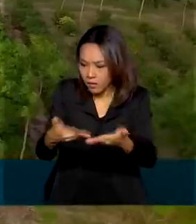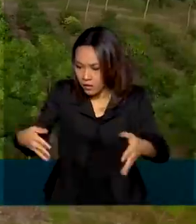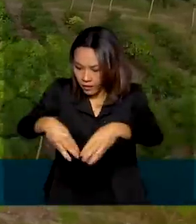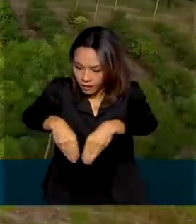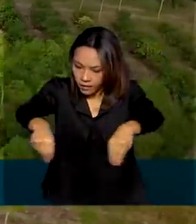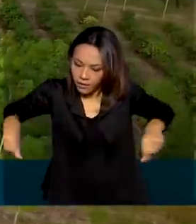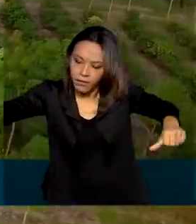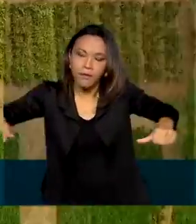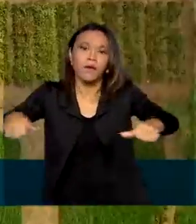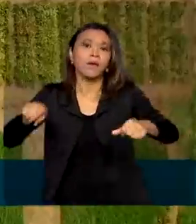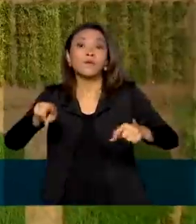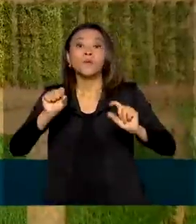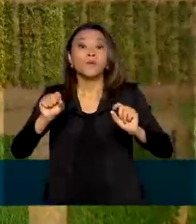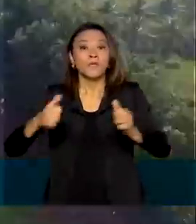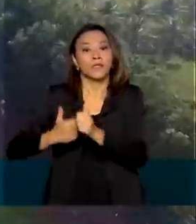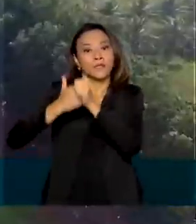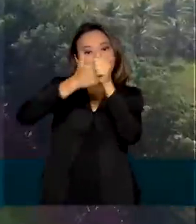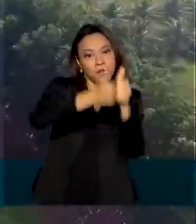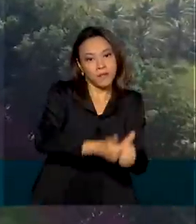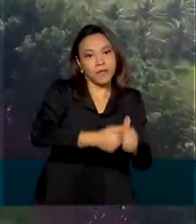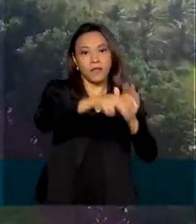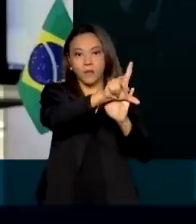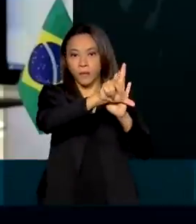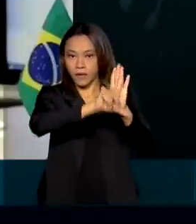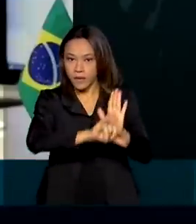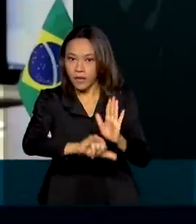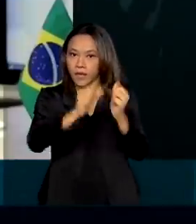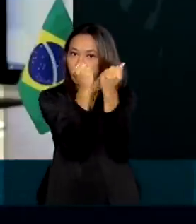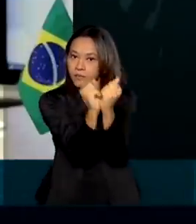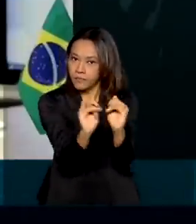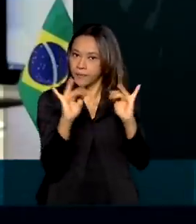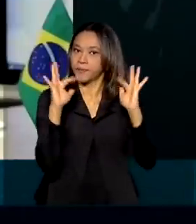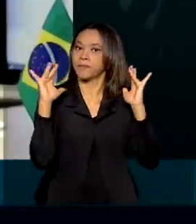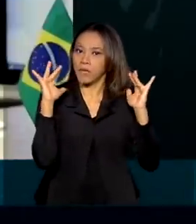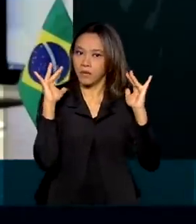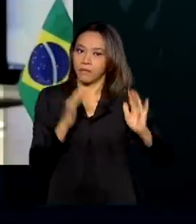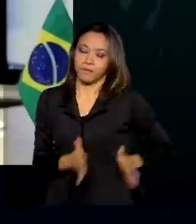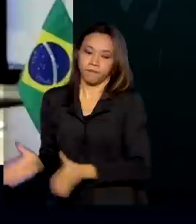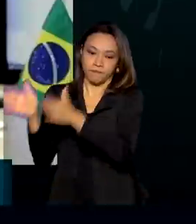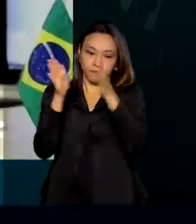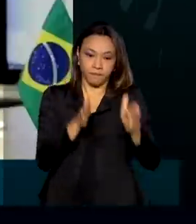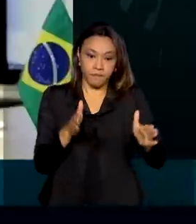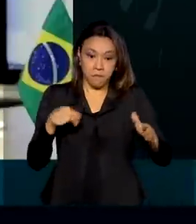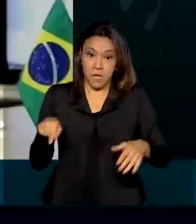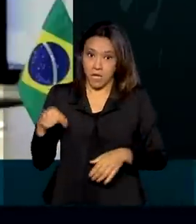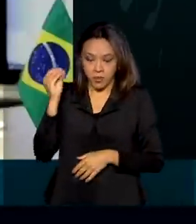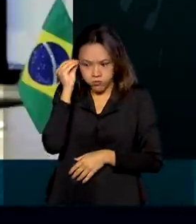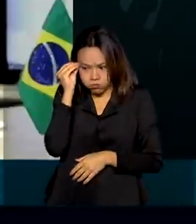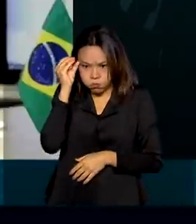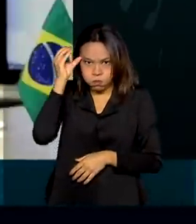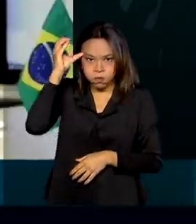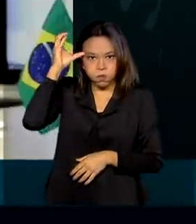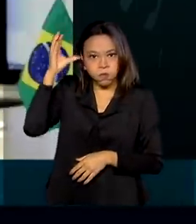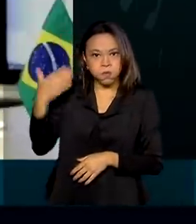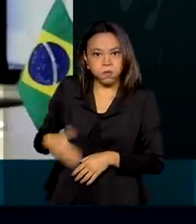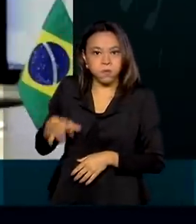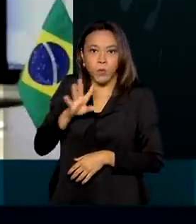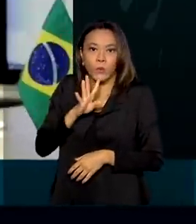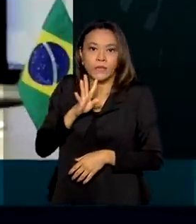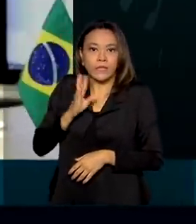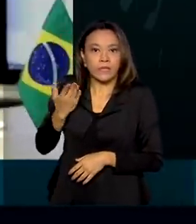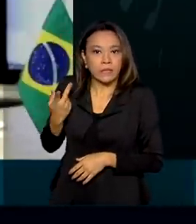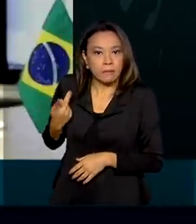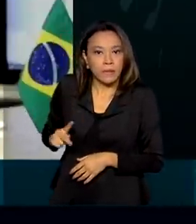rurais, de acordo com a legislação ambiental. Esse conhecimento todo da Embrapa mudou a